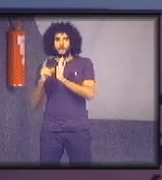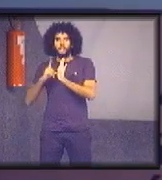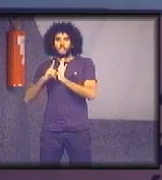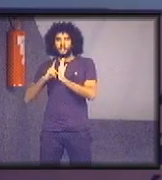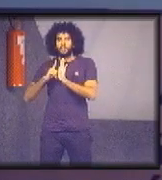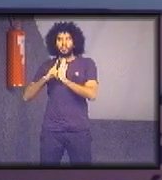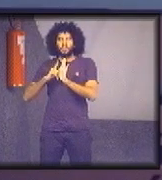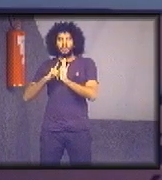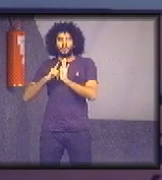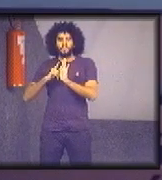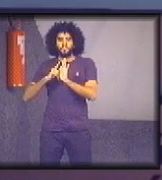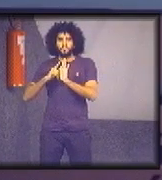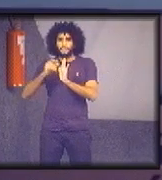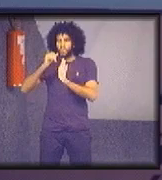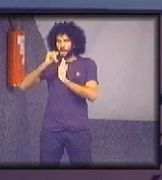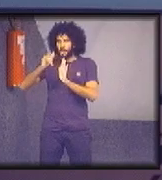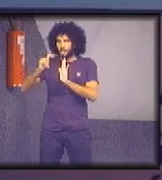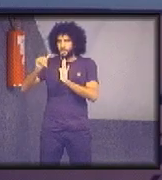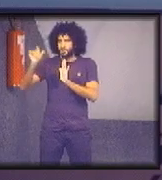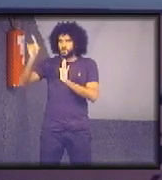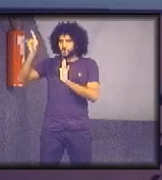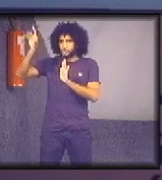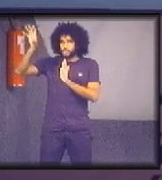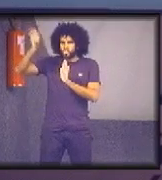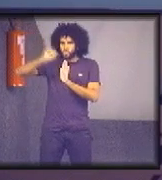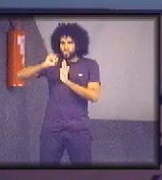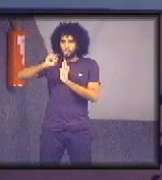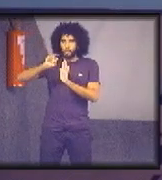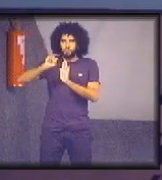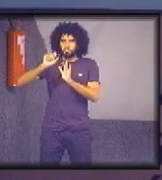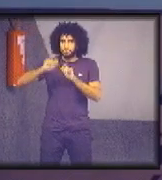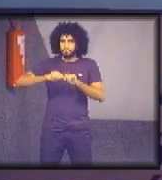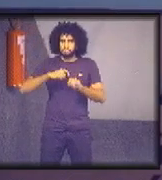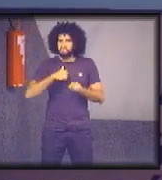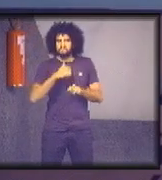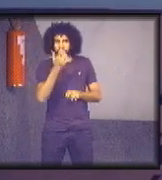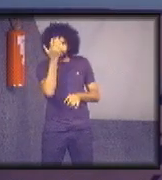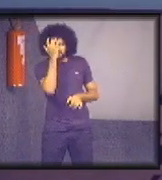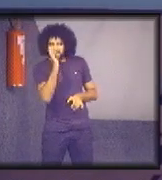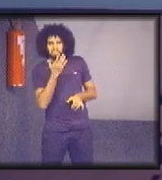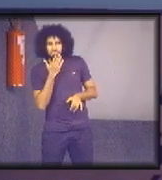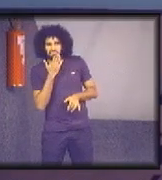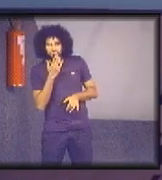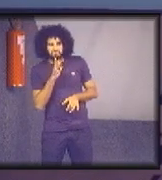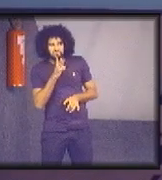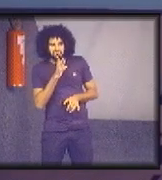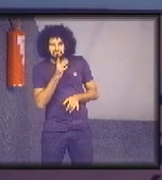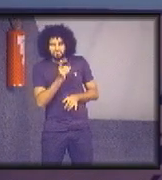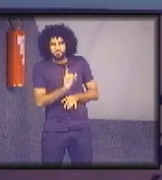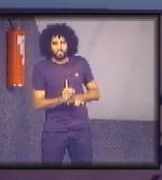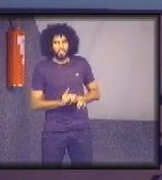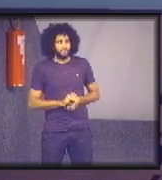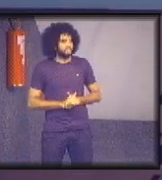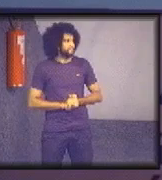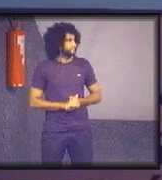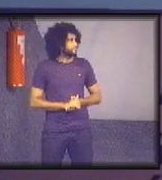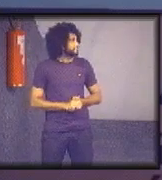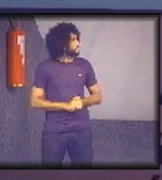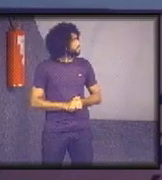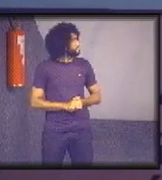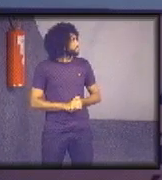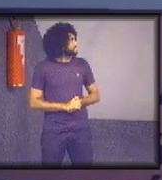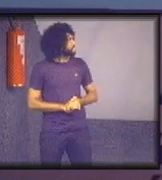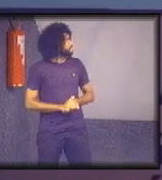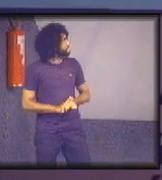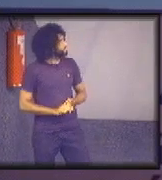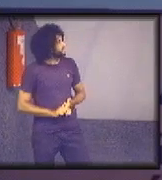órgãos do Judiciário? Eu desconheço. Não sei informar. É, a própria resolução traz